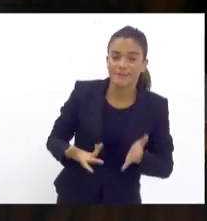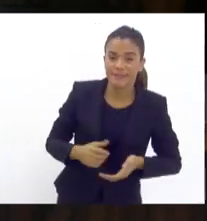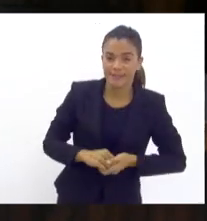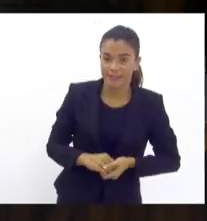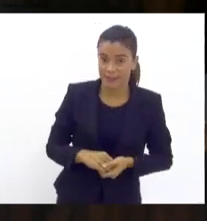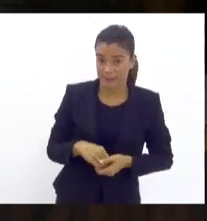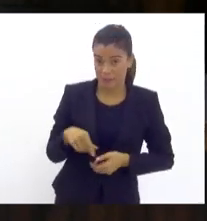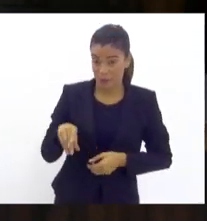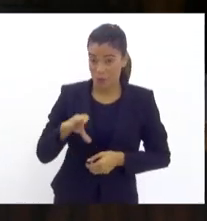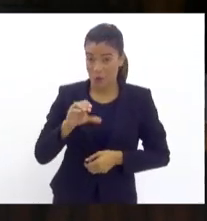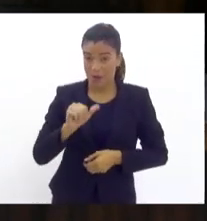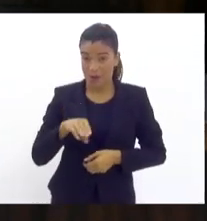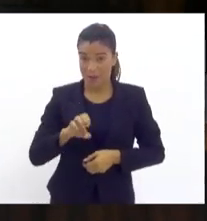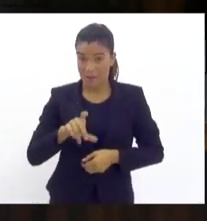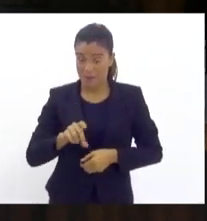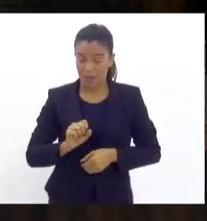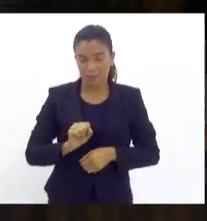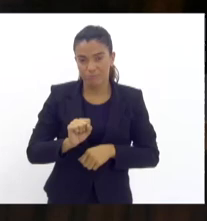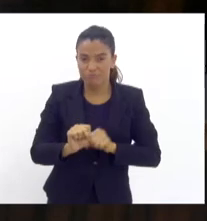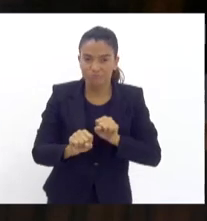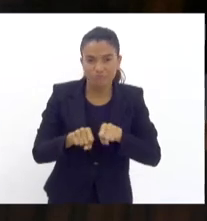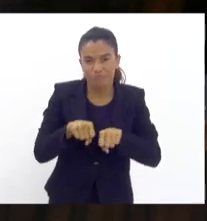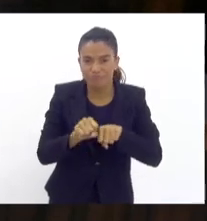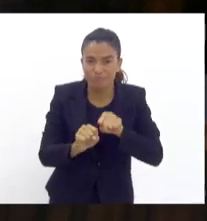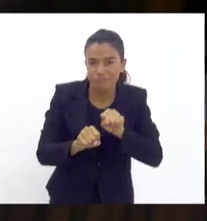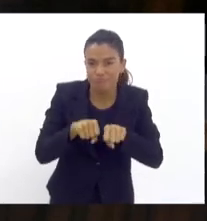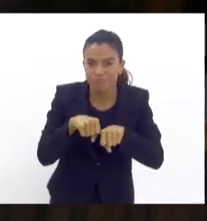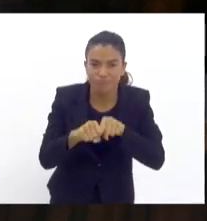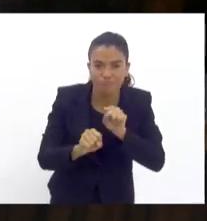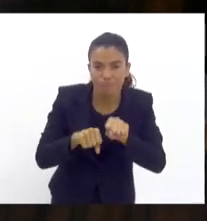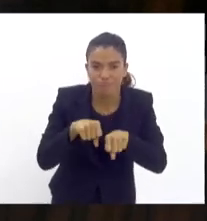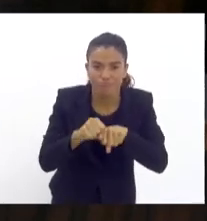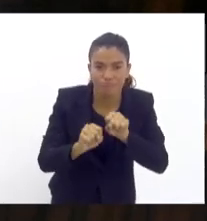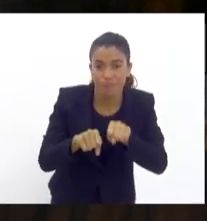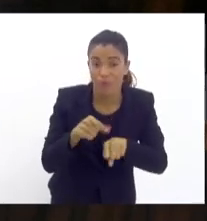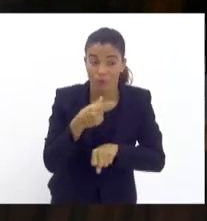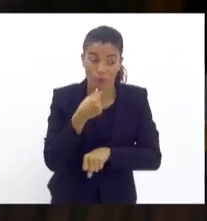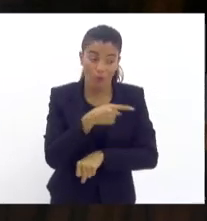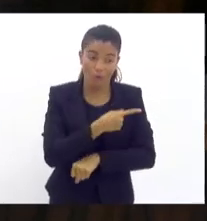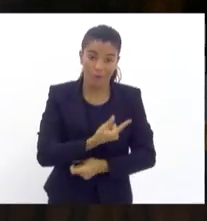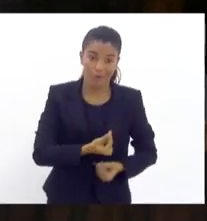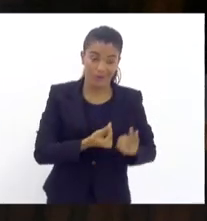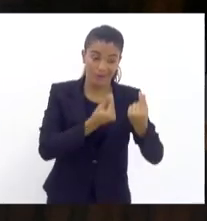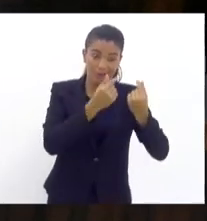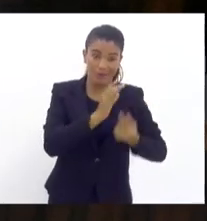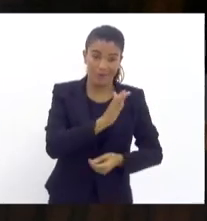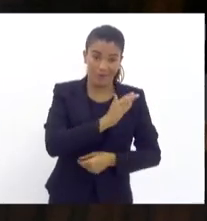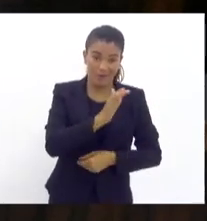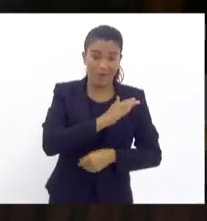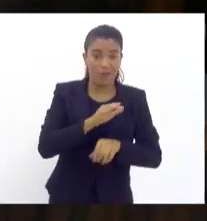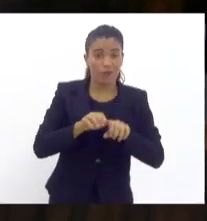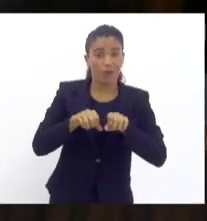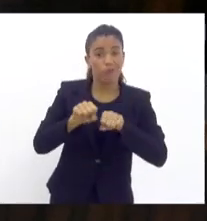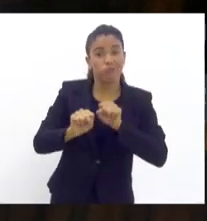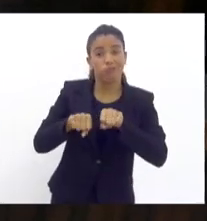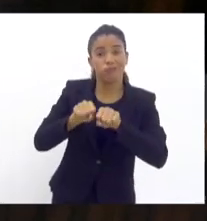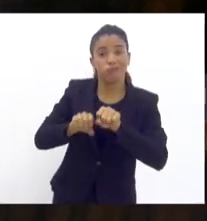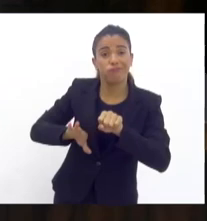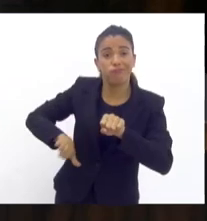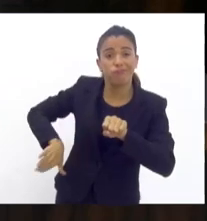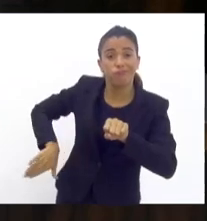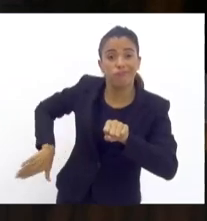O camelo aos poucos foi adentrando e aquele homem de posses ele foi colocado para fora.